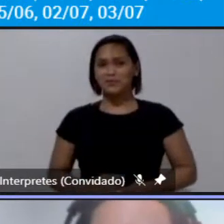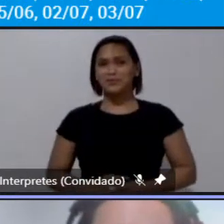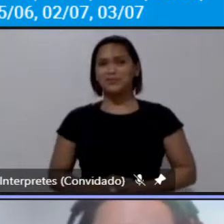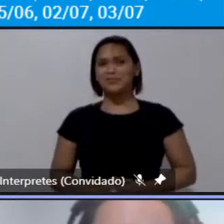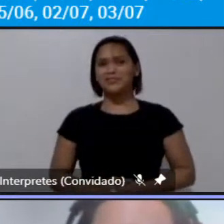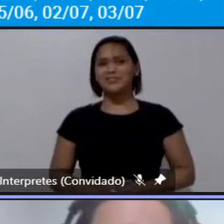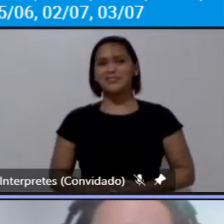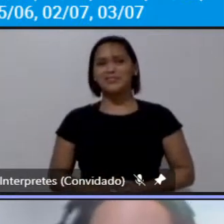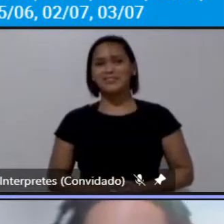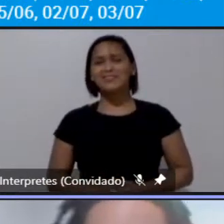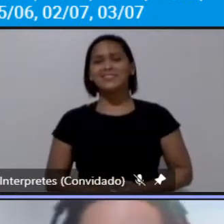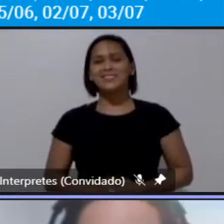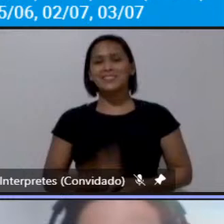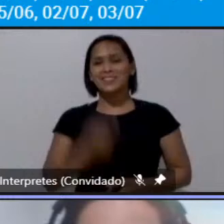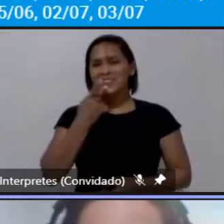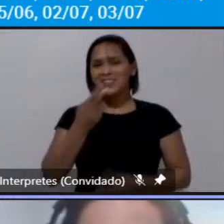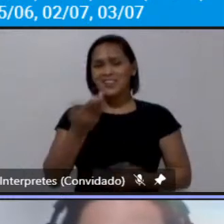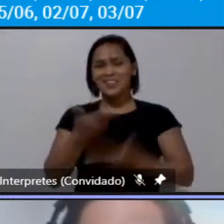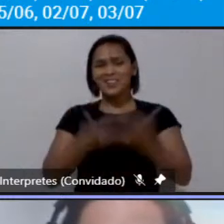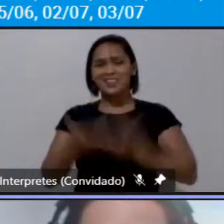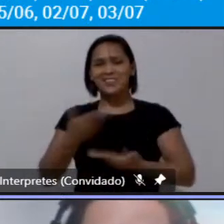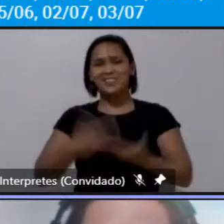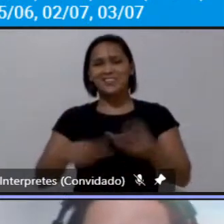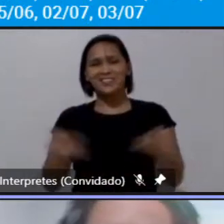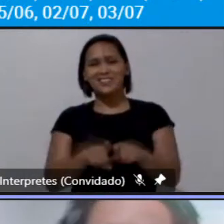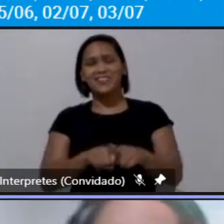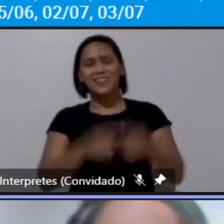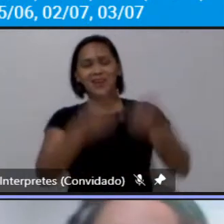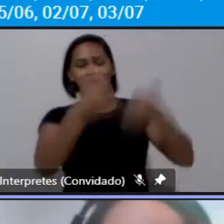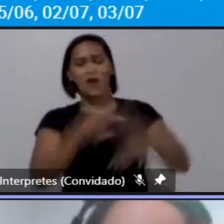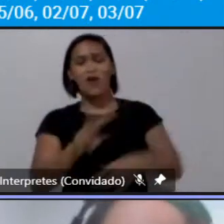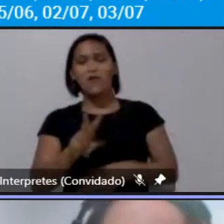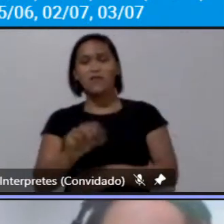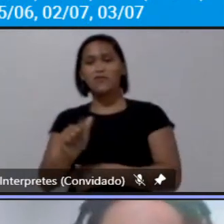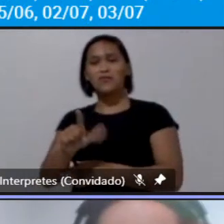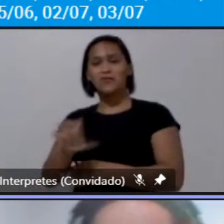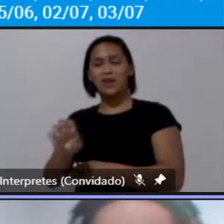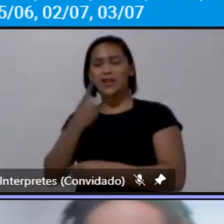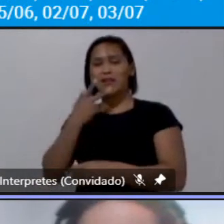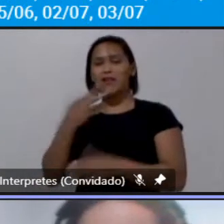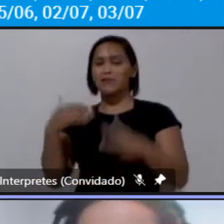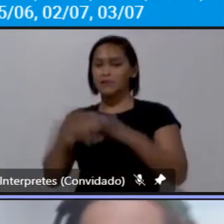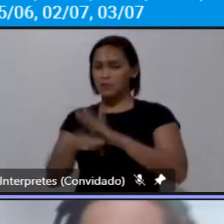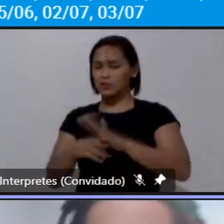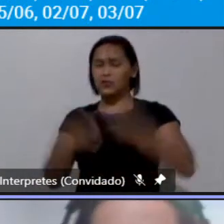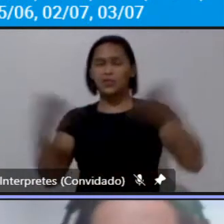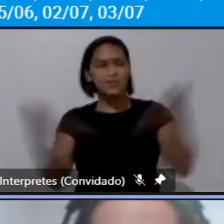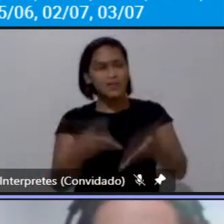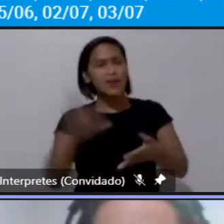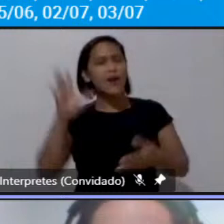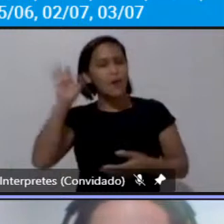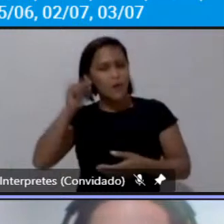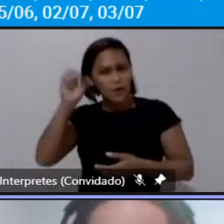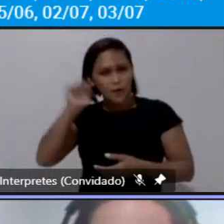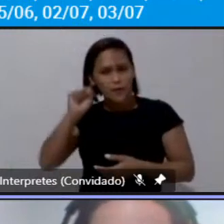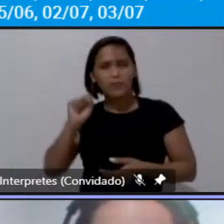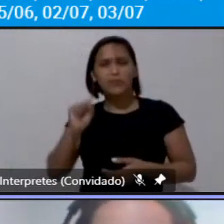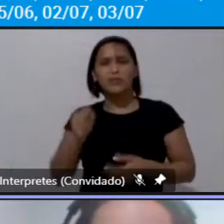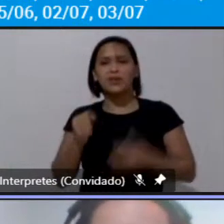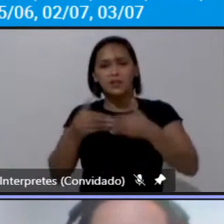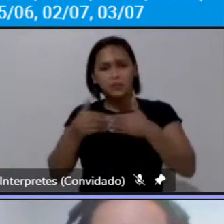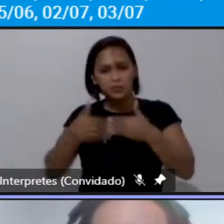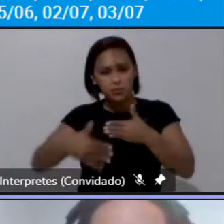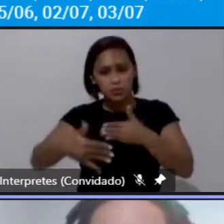em relação a região metropolitana do Vale ela foi instituída vocês já devem ter ouvido bastante isso ao longo das